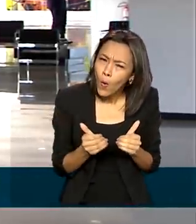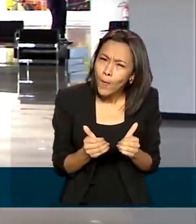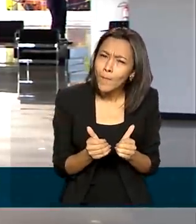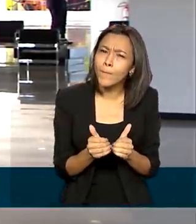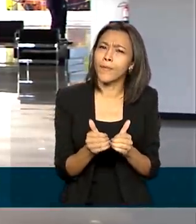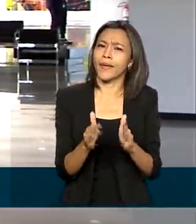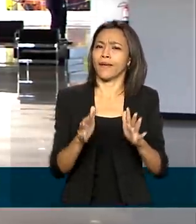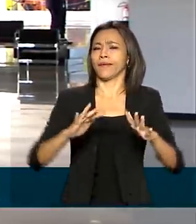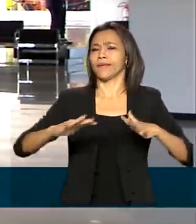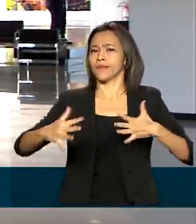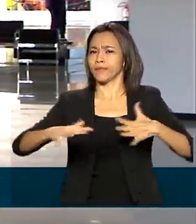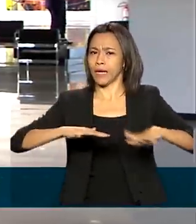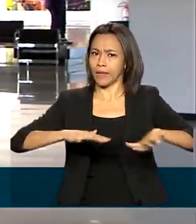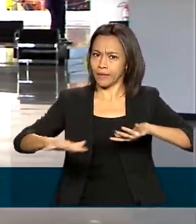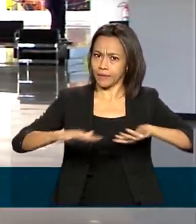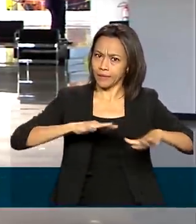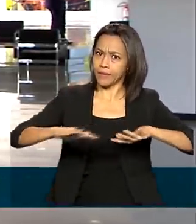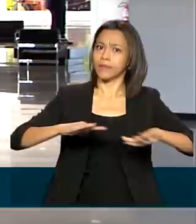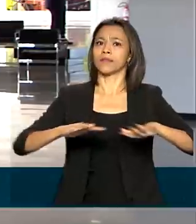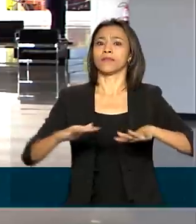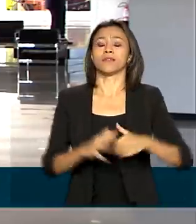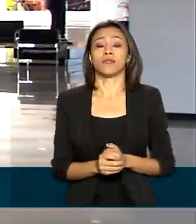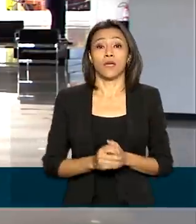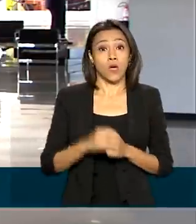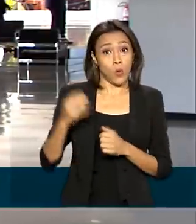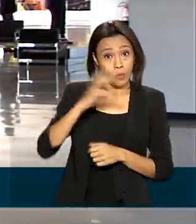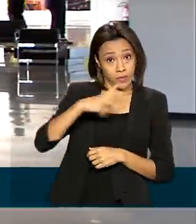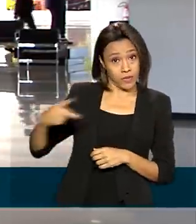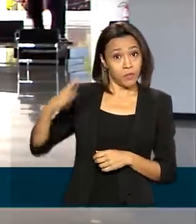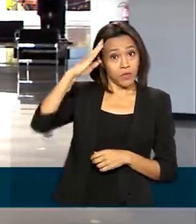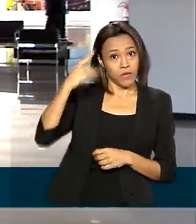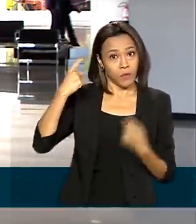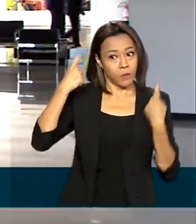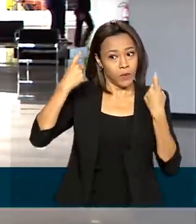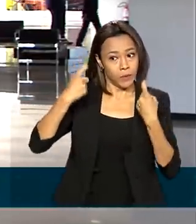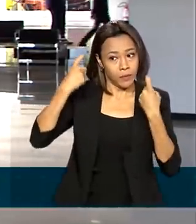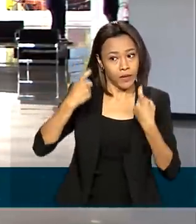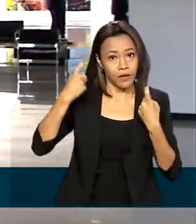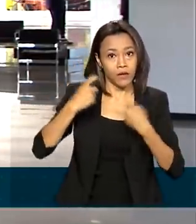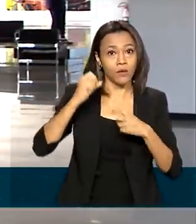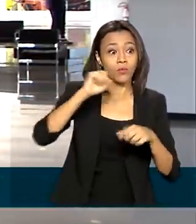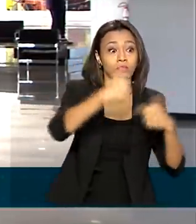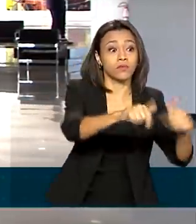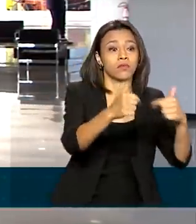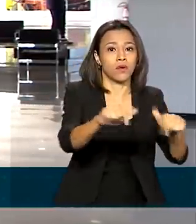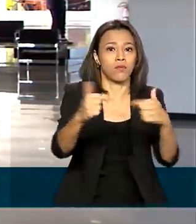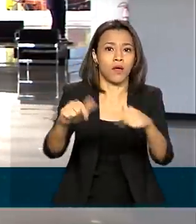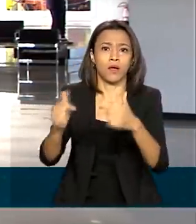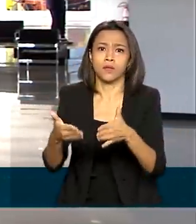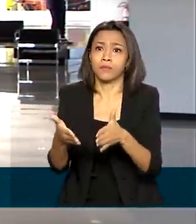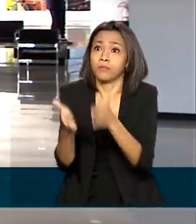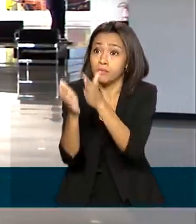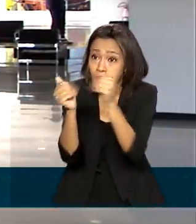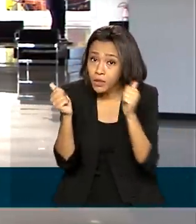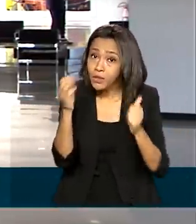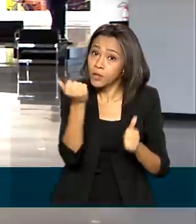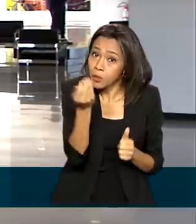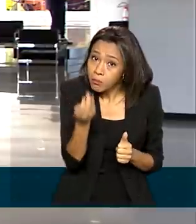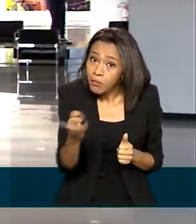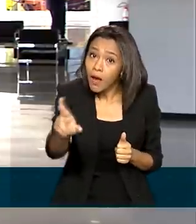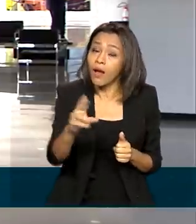ser reaquecido. O presidente se mostrou preocupado com o mercado de trabalho, pediu para que o setor de bares e